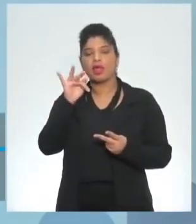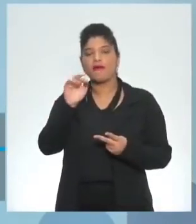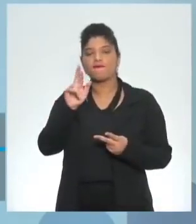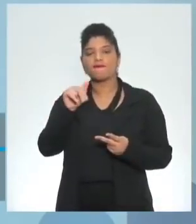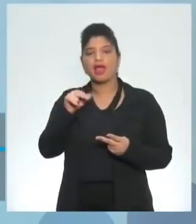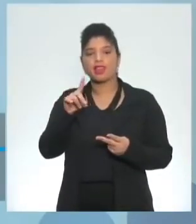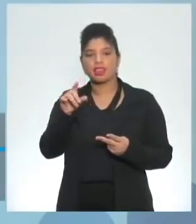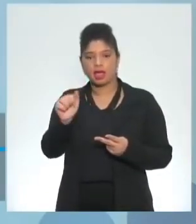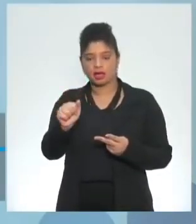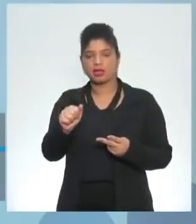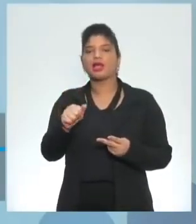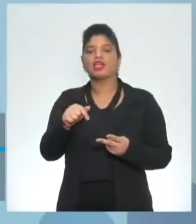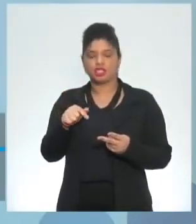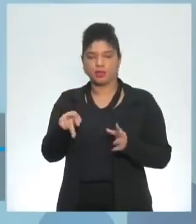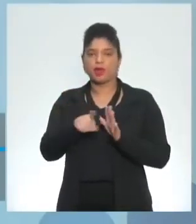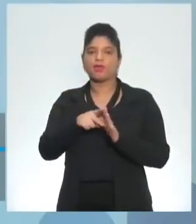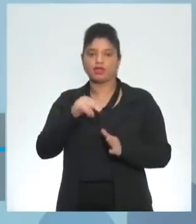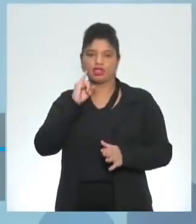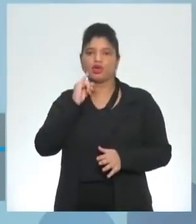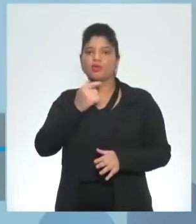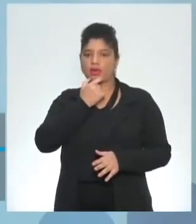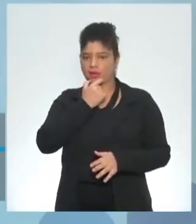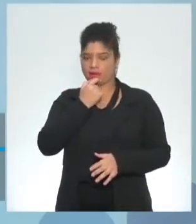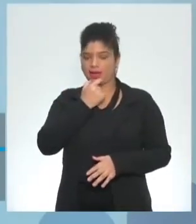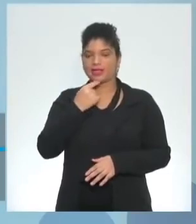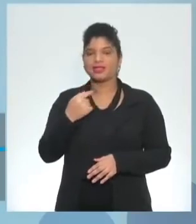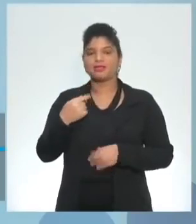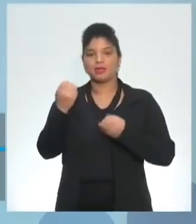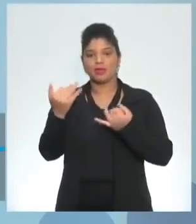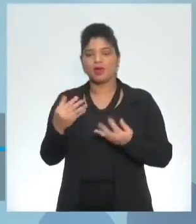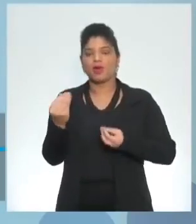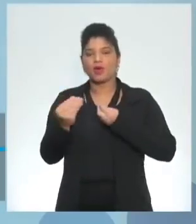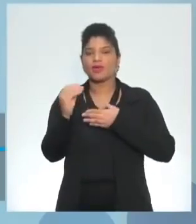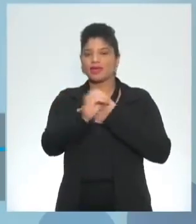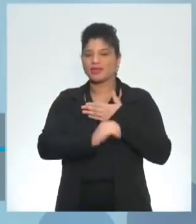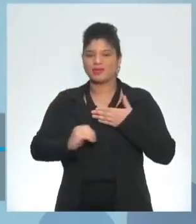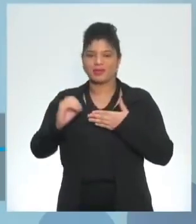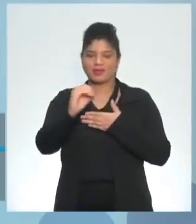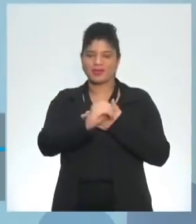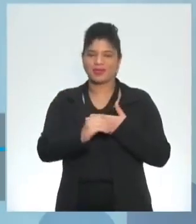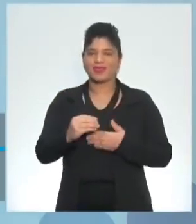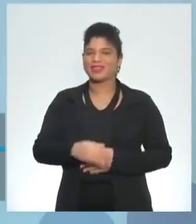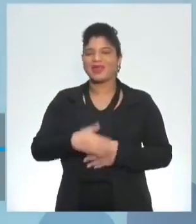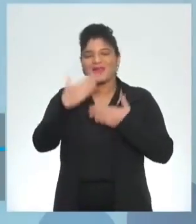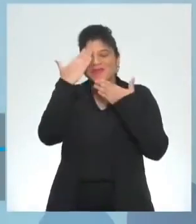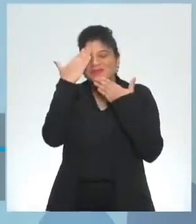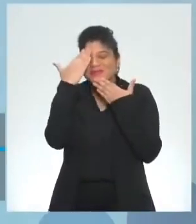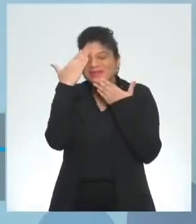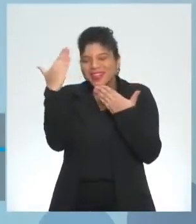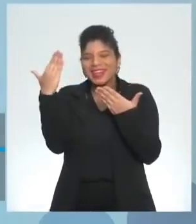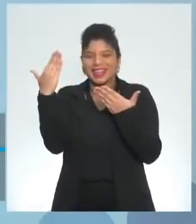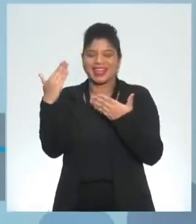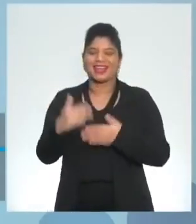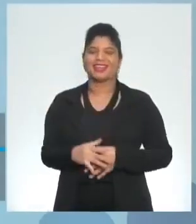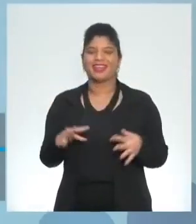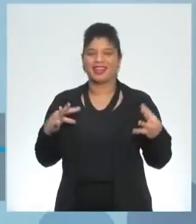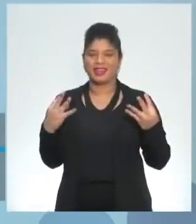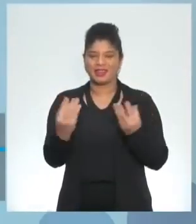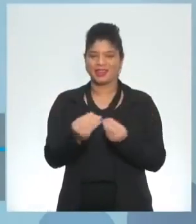bastante falando como que a experiência do centro de mídias tem que ser lote muito obrigado aí o pessoal do